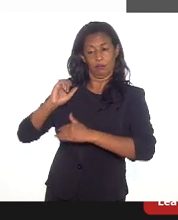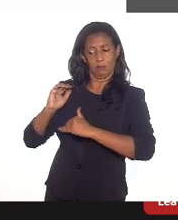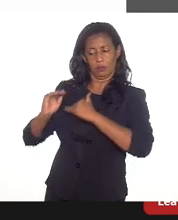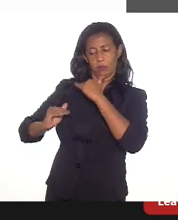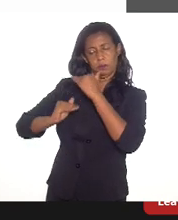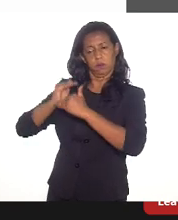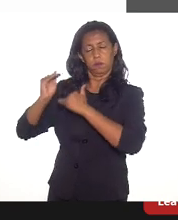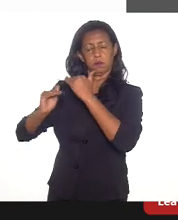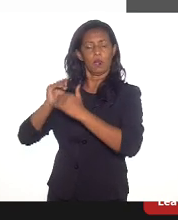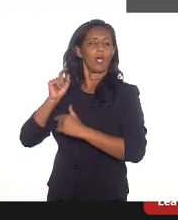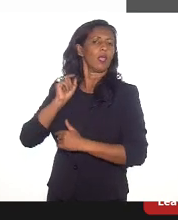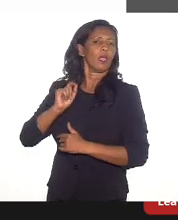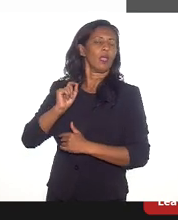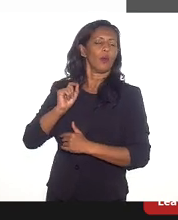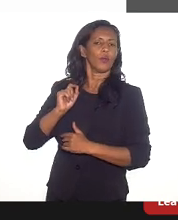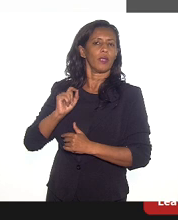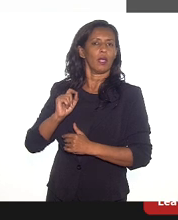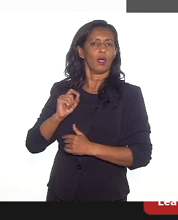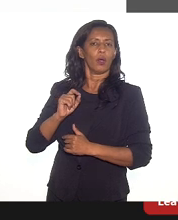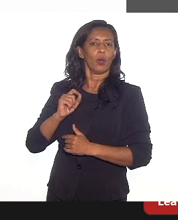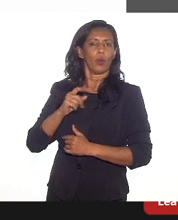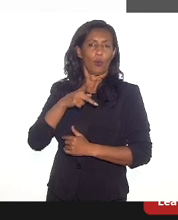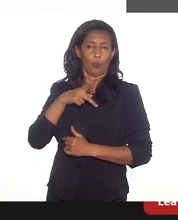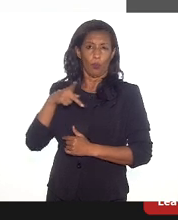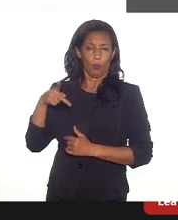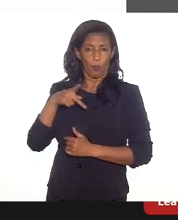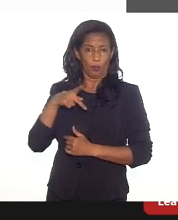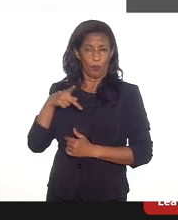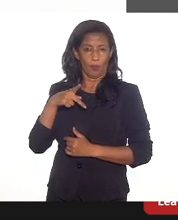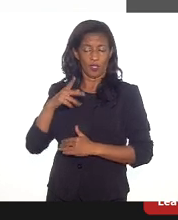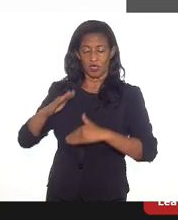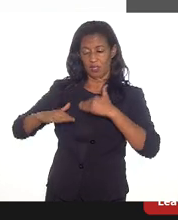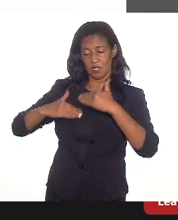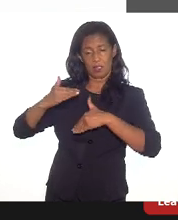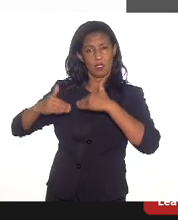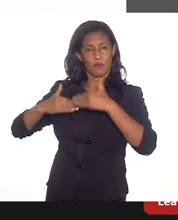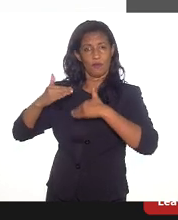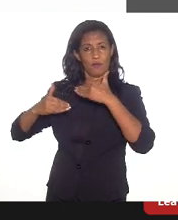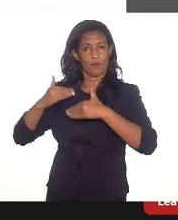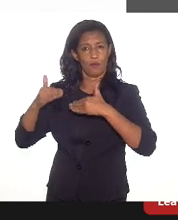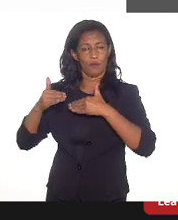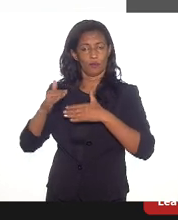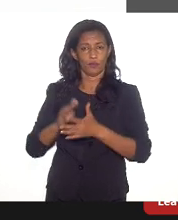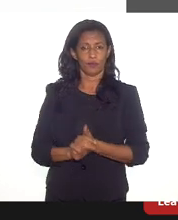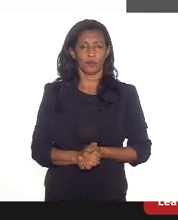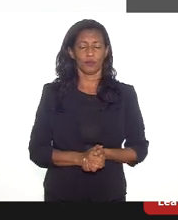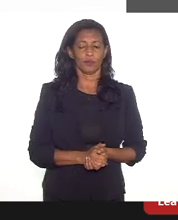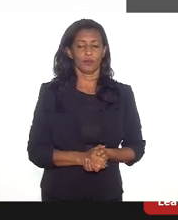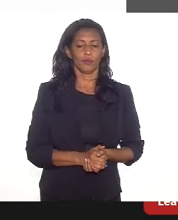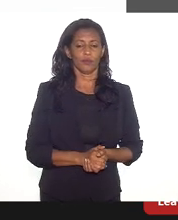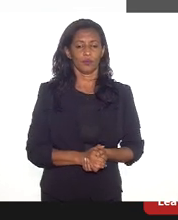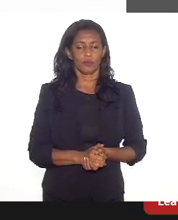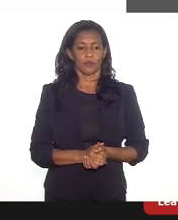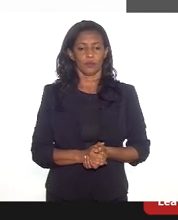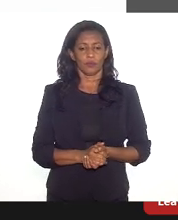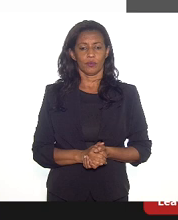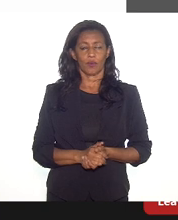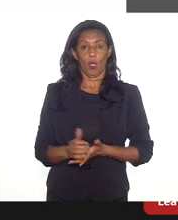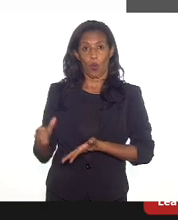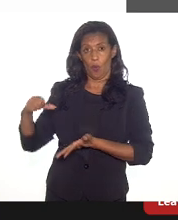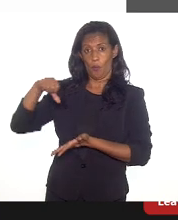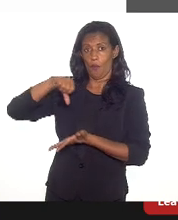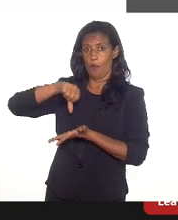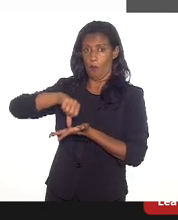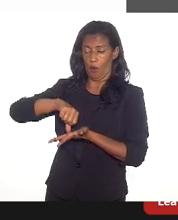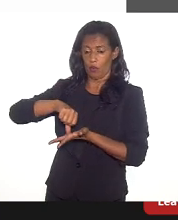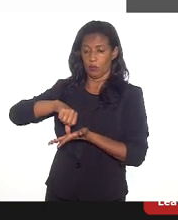um cluster, um polo